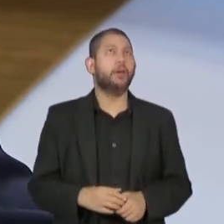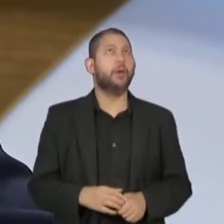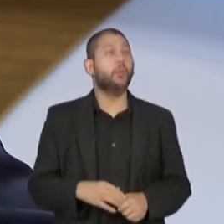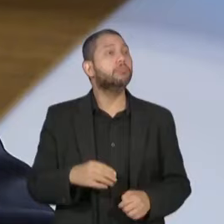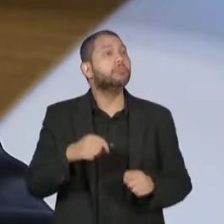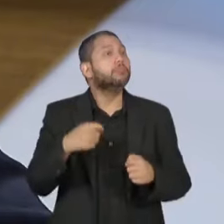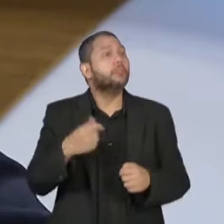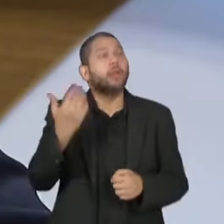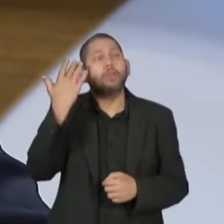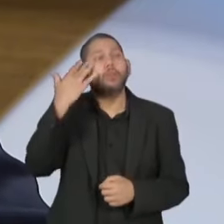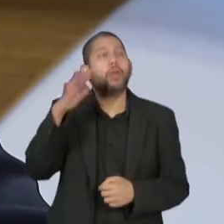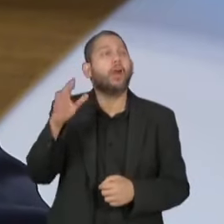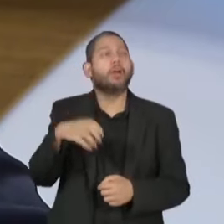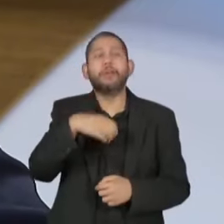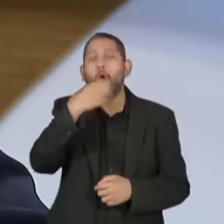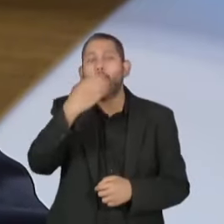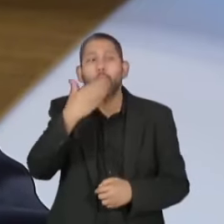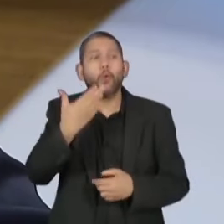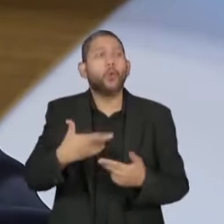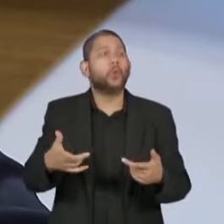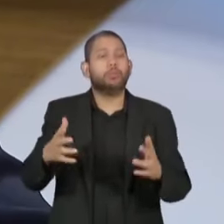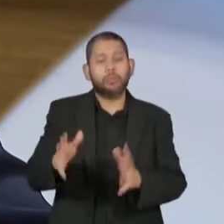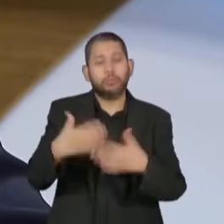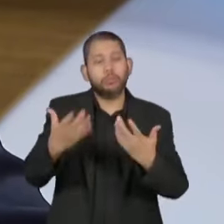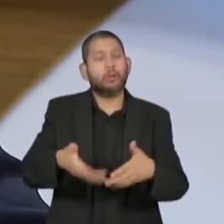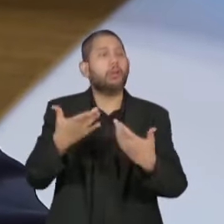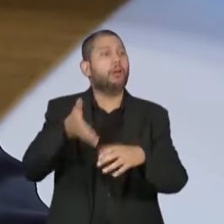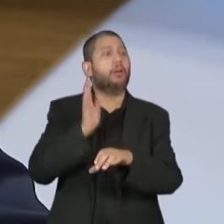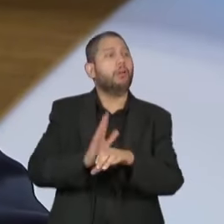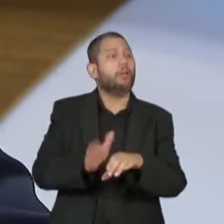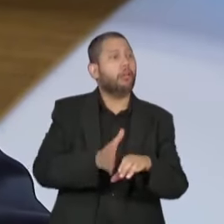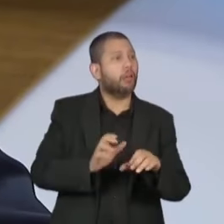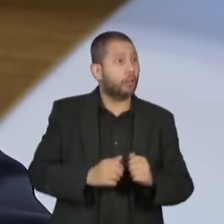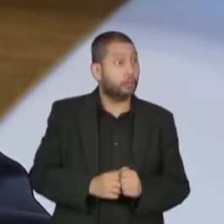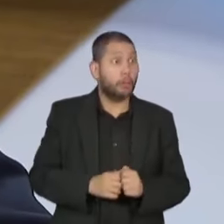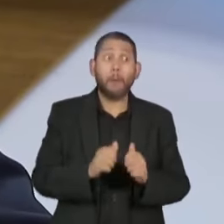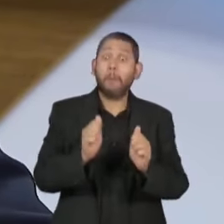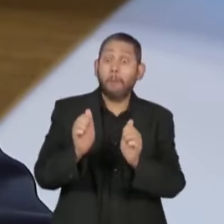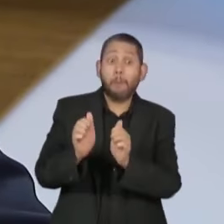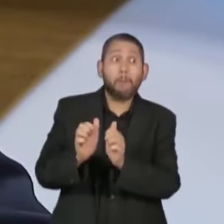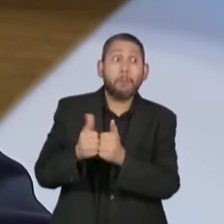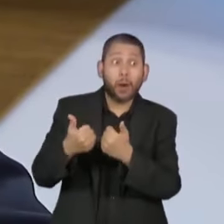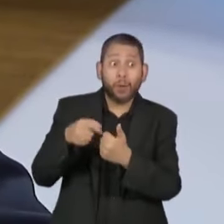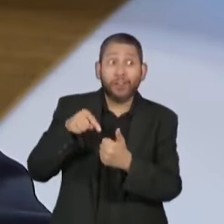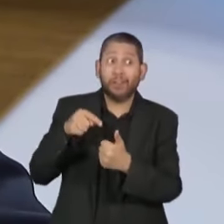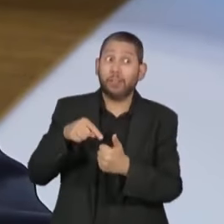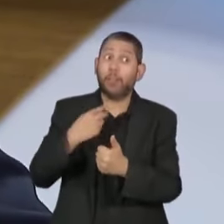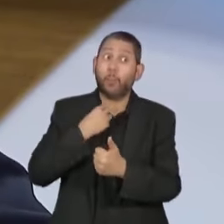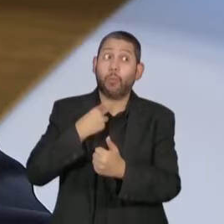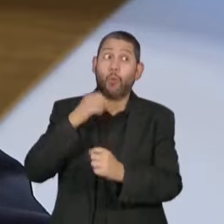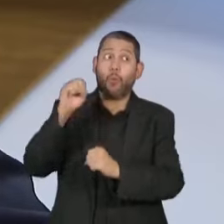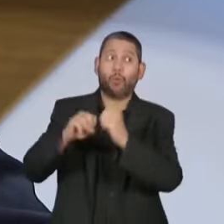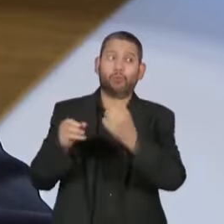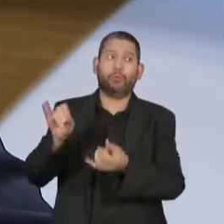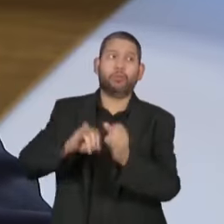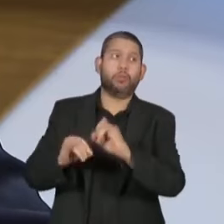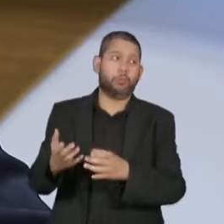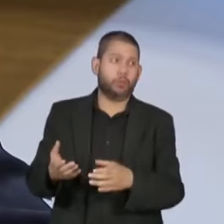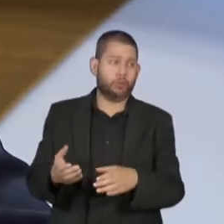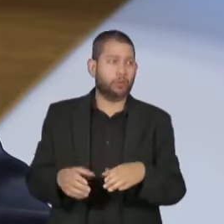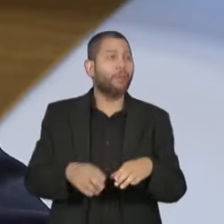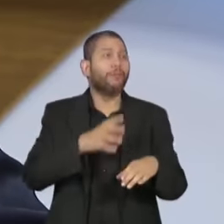produtos naturais, frutas, verduras, pães que não sejam ultraprocessados. Pão de forma é